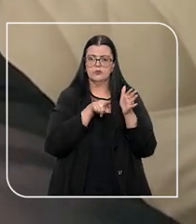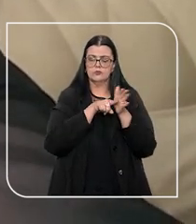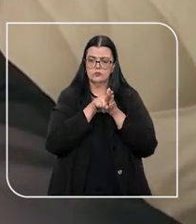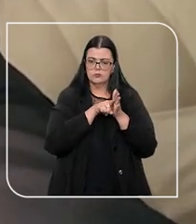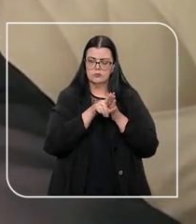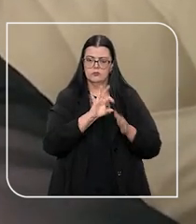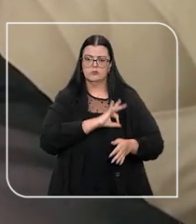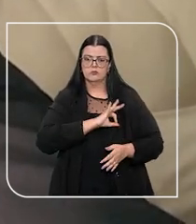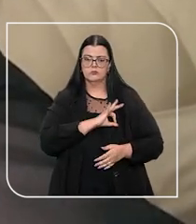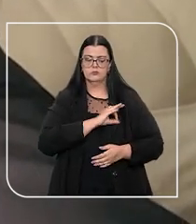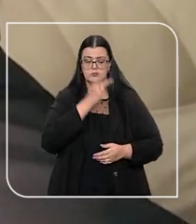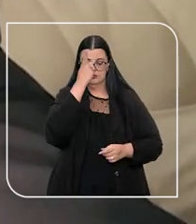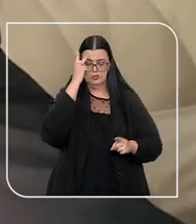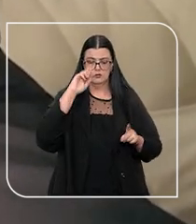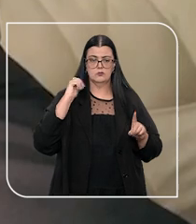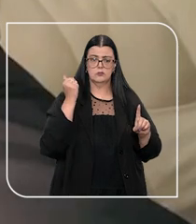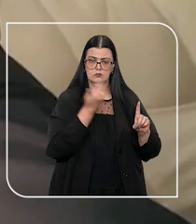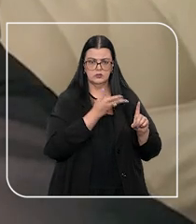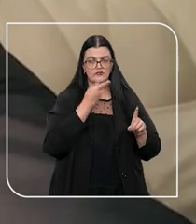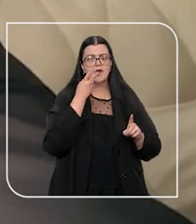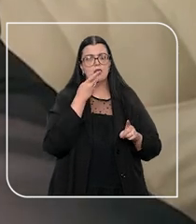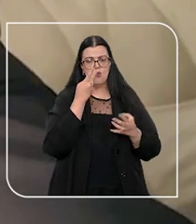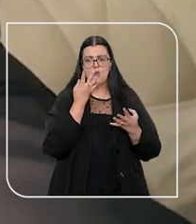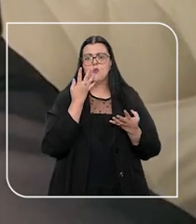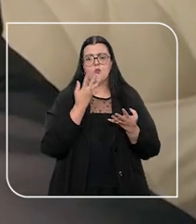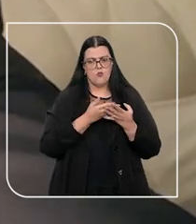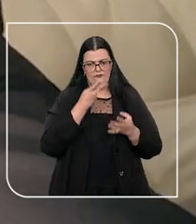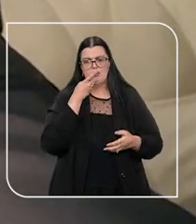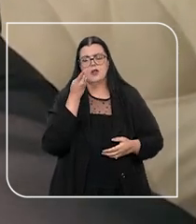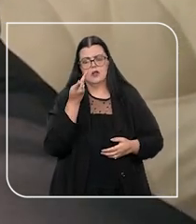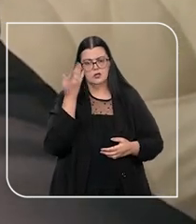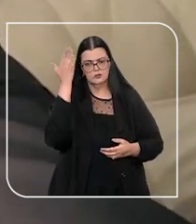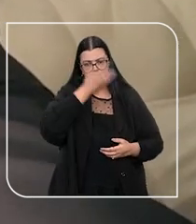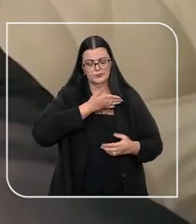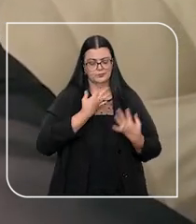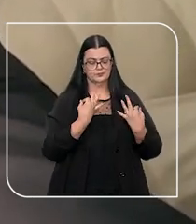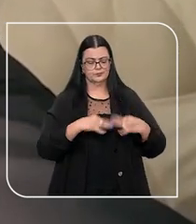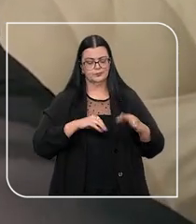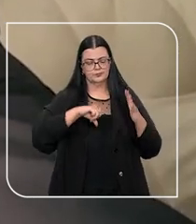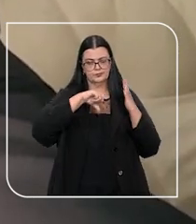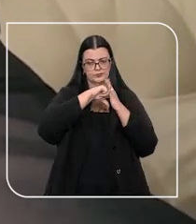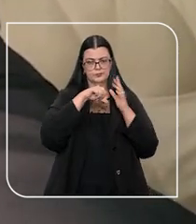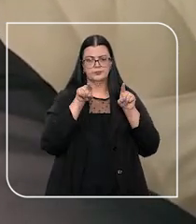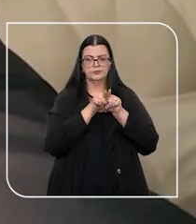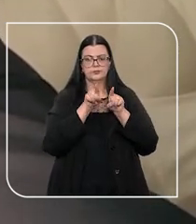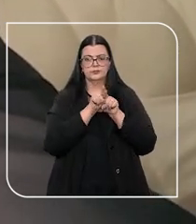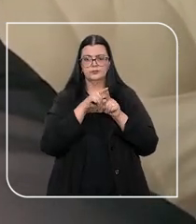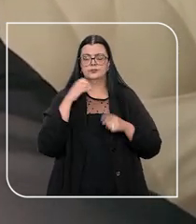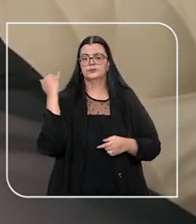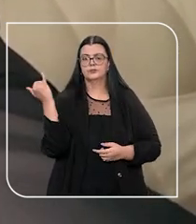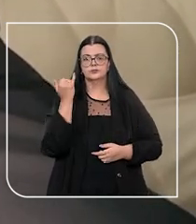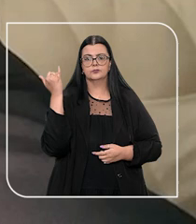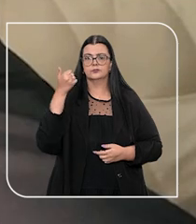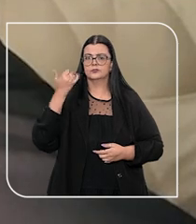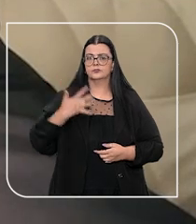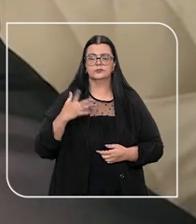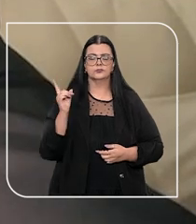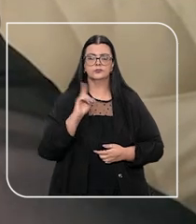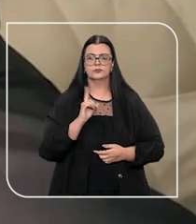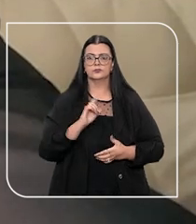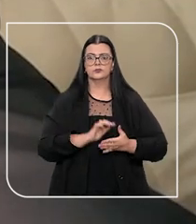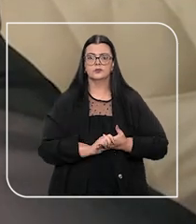e o acusado tem que estar disposto a confessar formalmente o crime. Importante ainda mencionar que não cabe esse